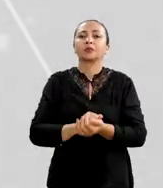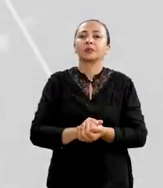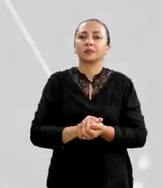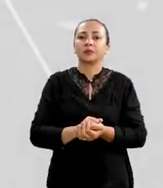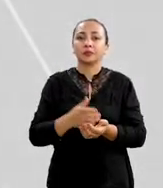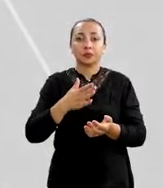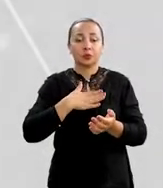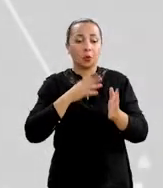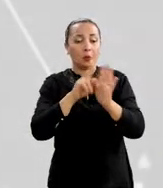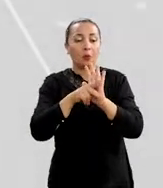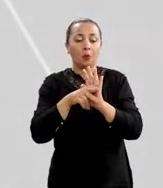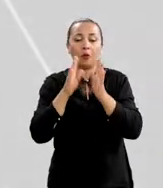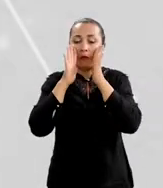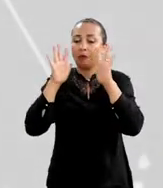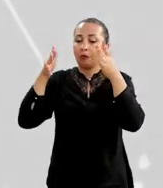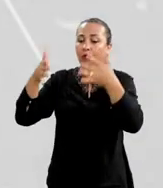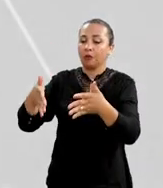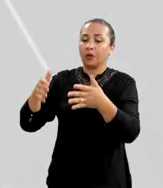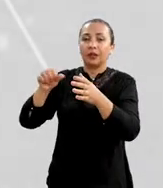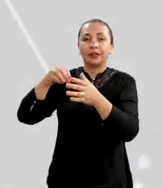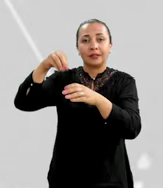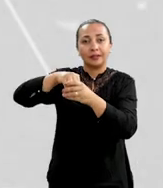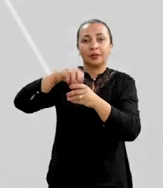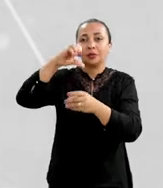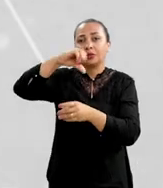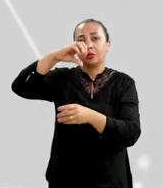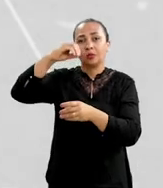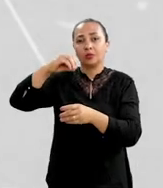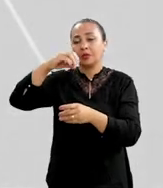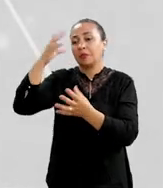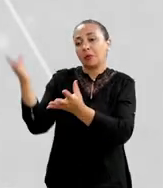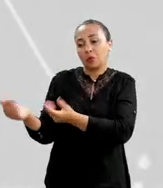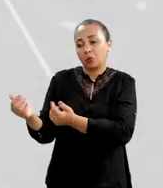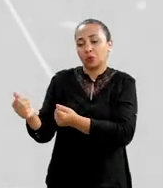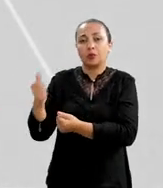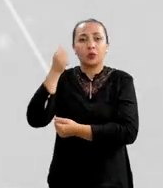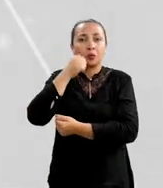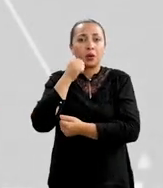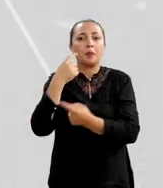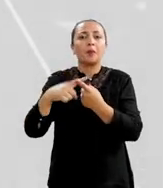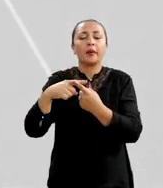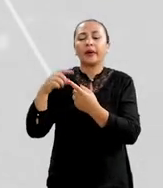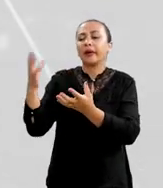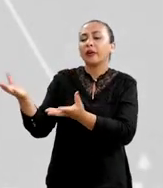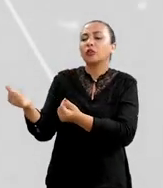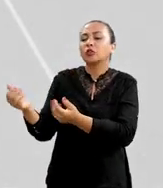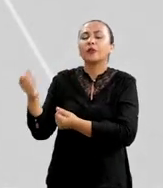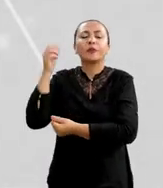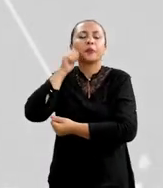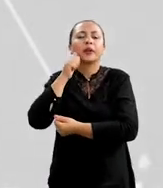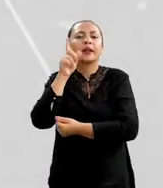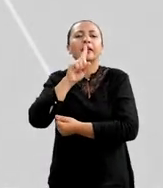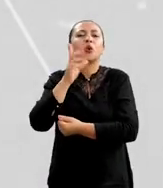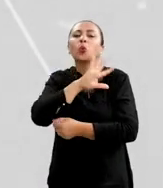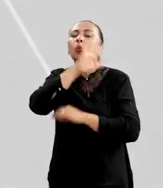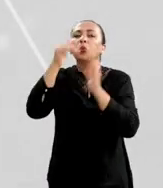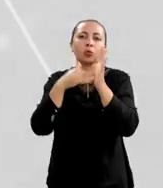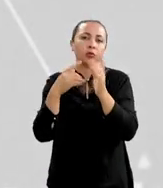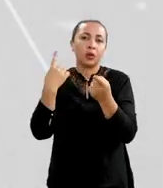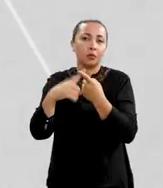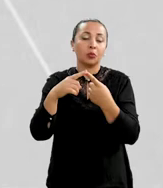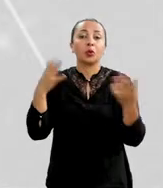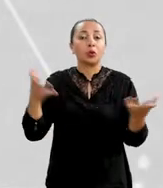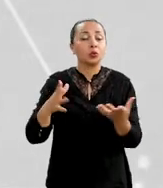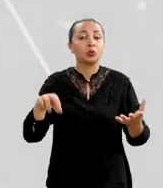Cabruca. O meu projeto, ele vai se focar dentro desses 90 para os jovens e mulheres. Por que jovens e mulheres e não todo